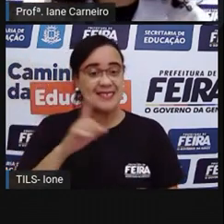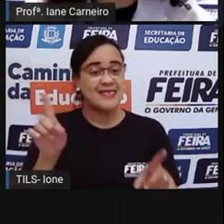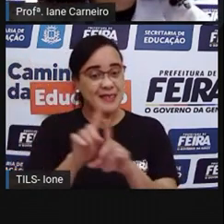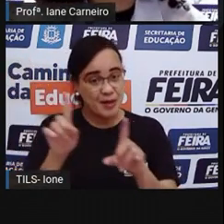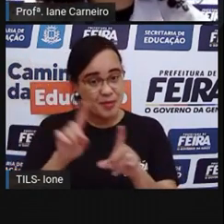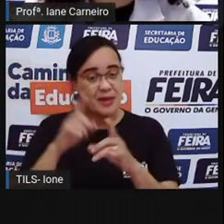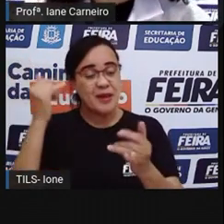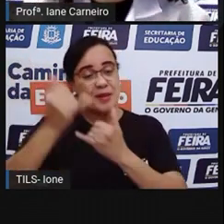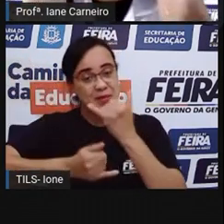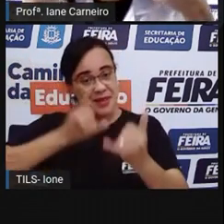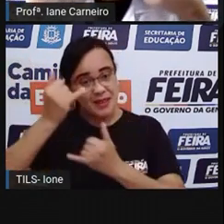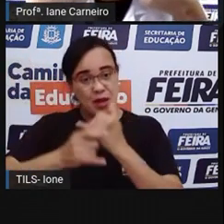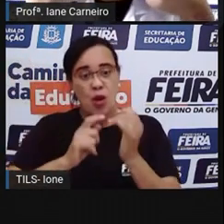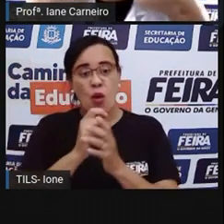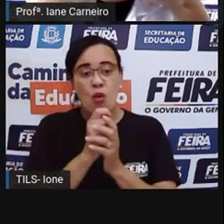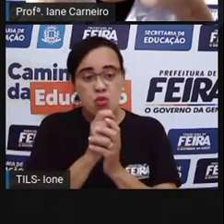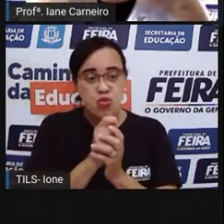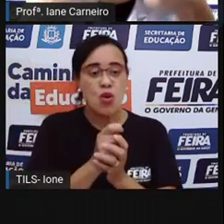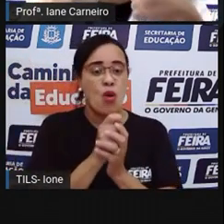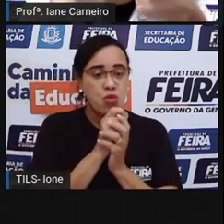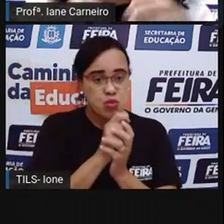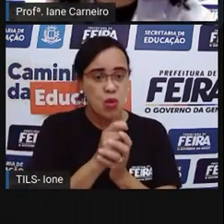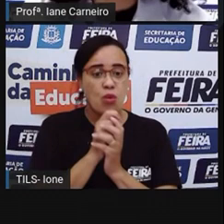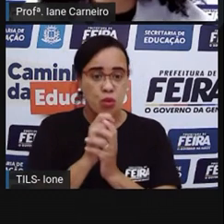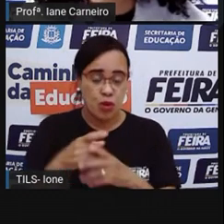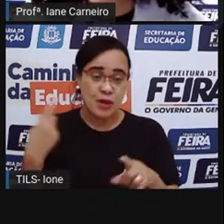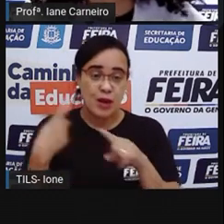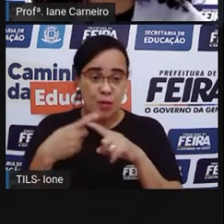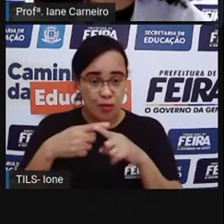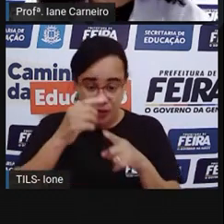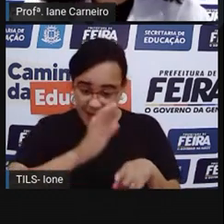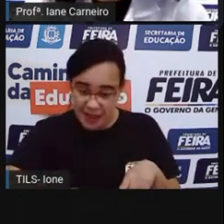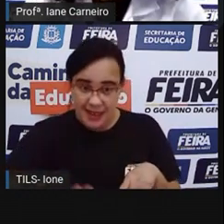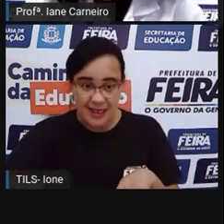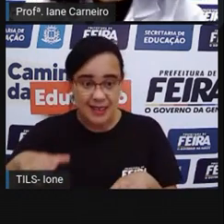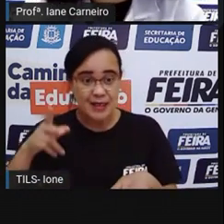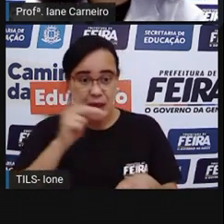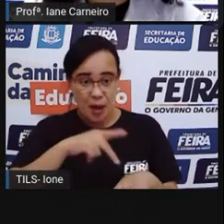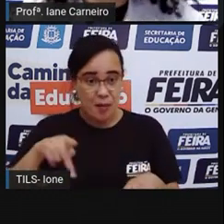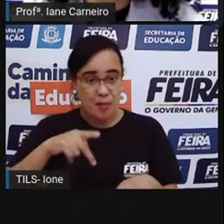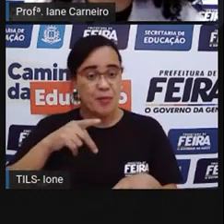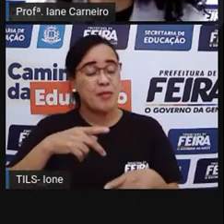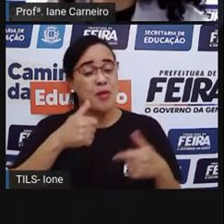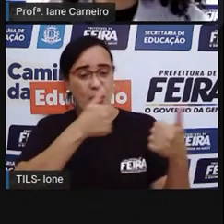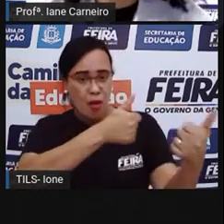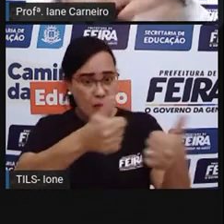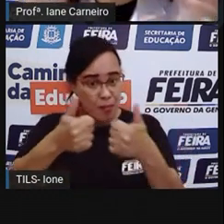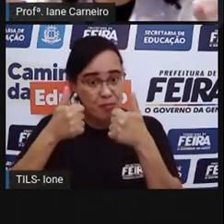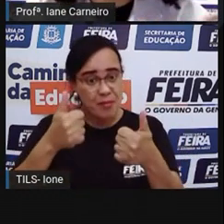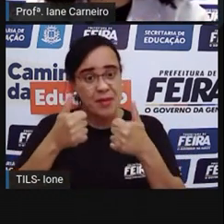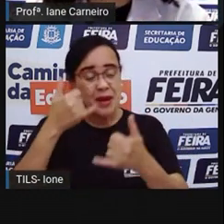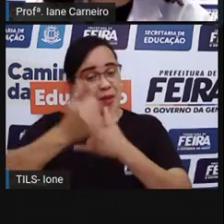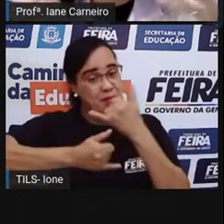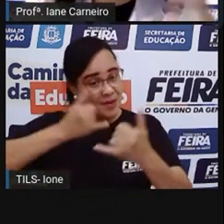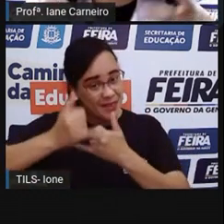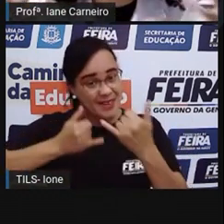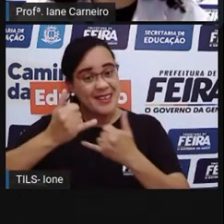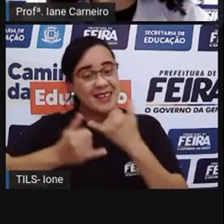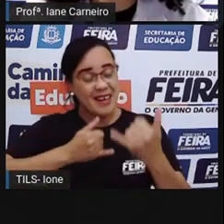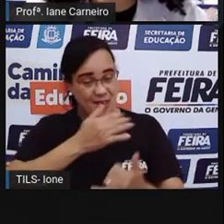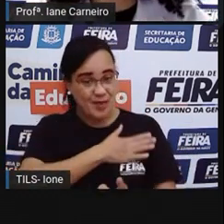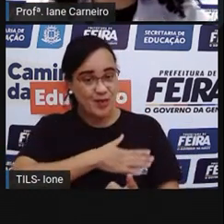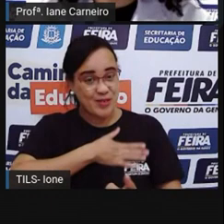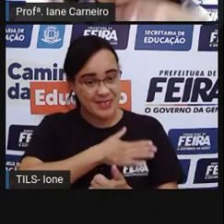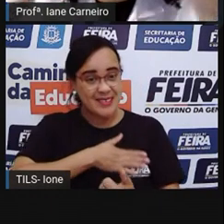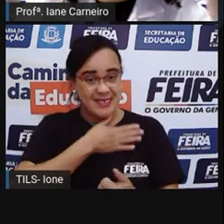Mas é porque a infância da Pró foi uma infância, ó, bem legal. Então, a Pró, quando era criança, que não tinha aquelas